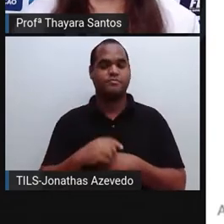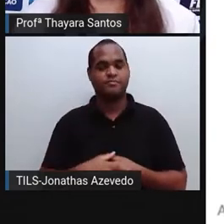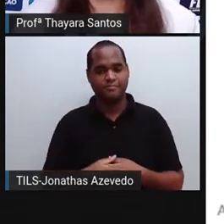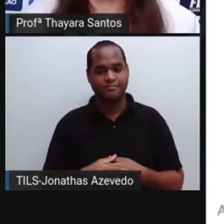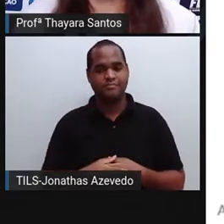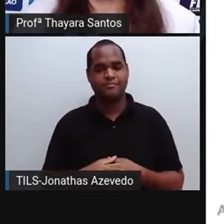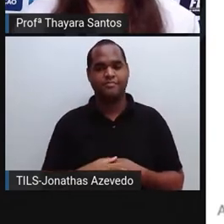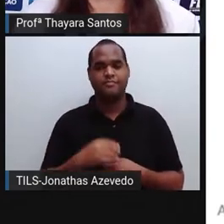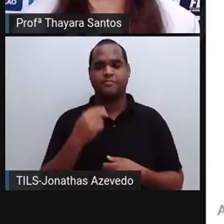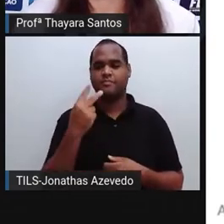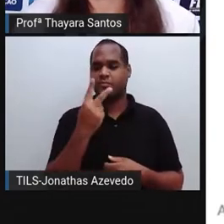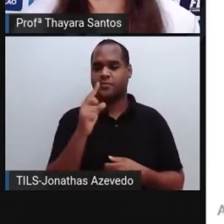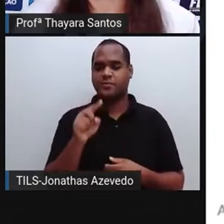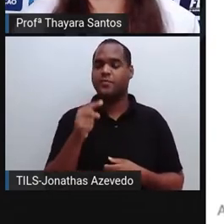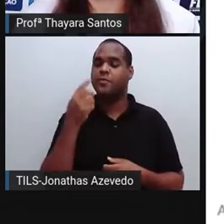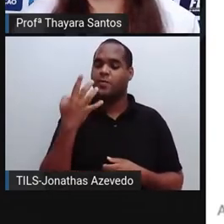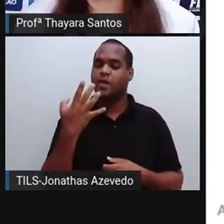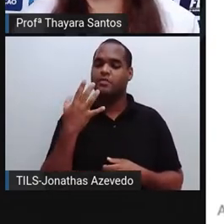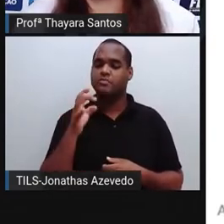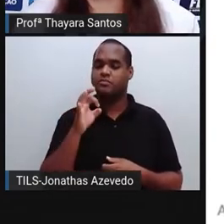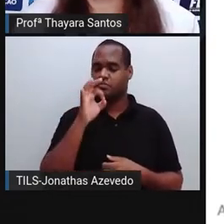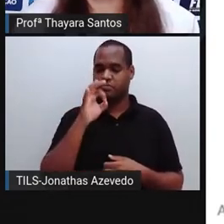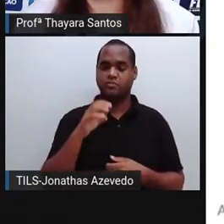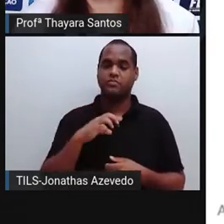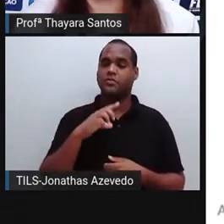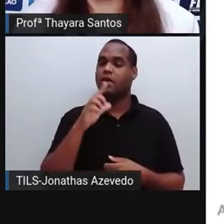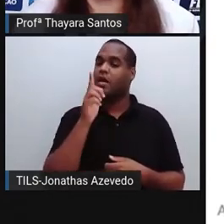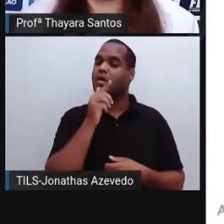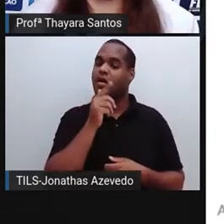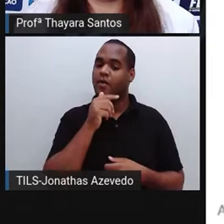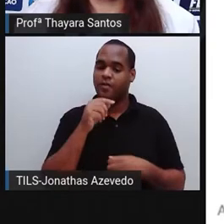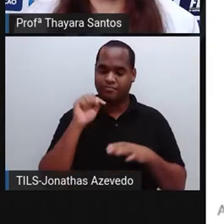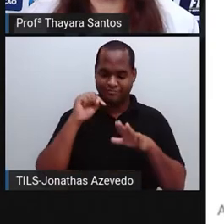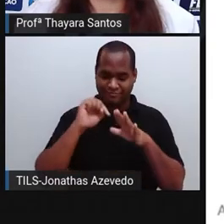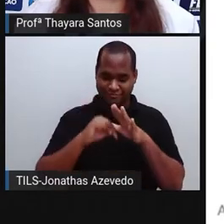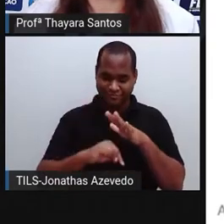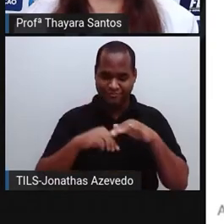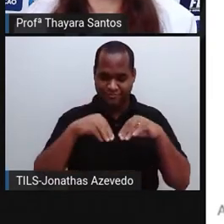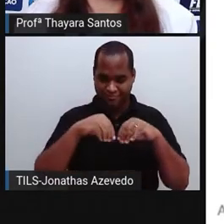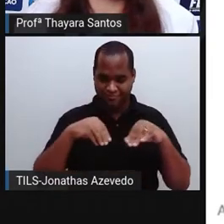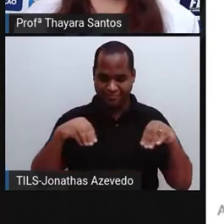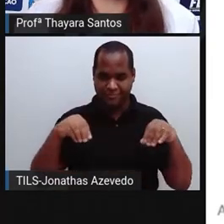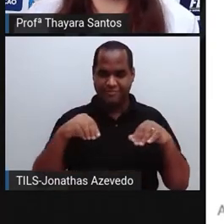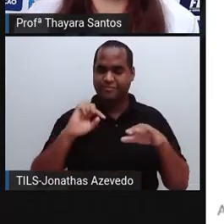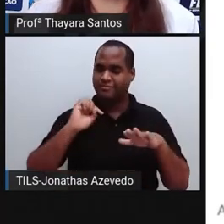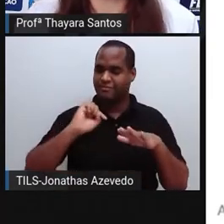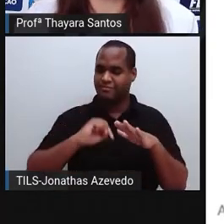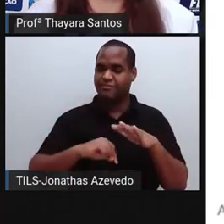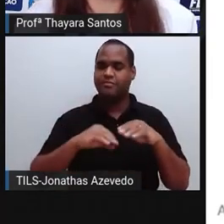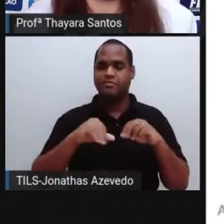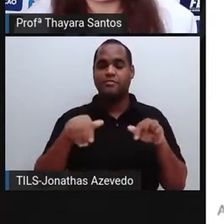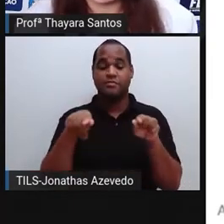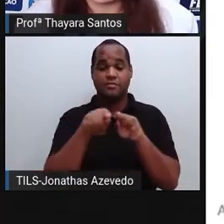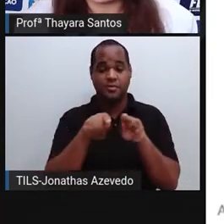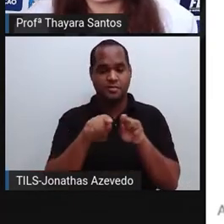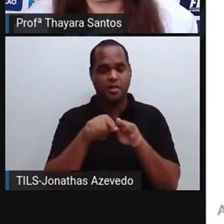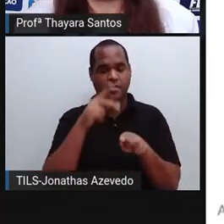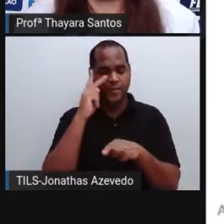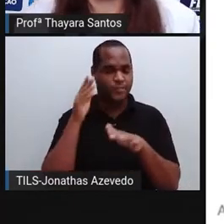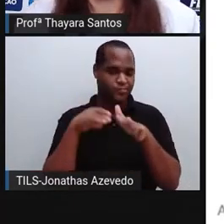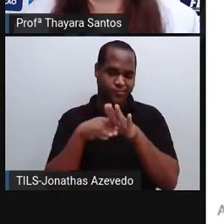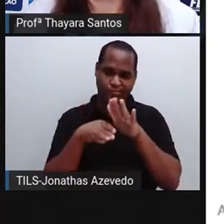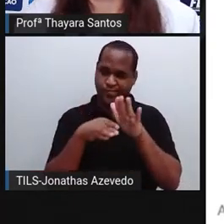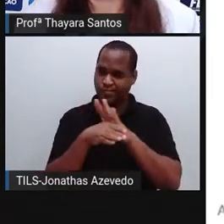22,4% é de água subterrânea, que a maior parte da população também não vai ter acesso.